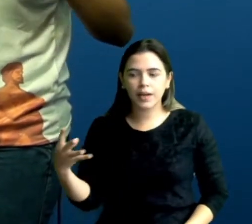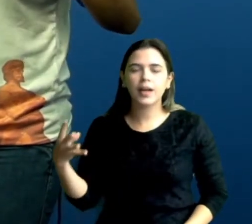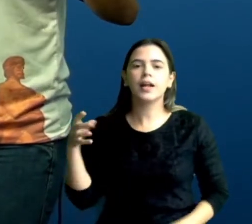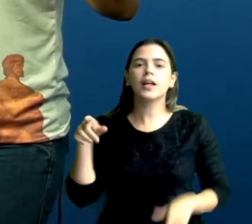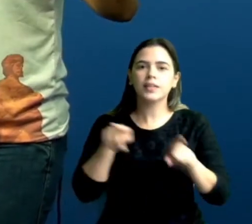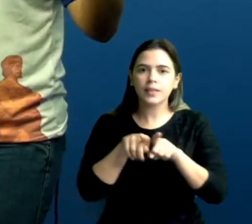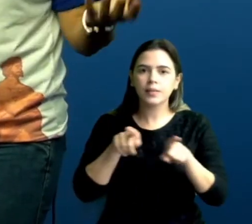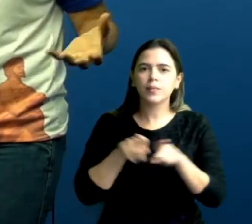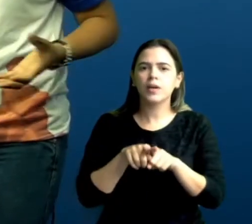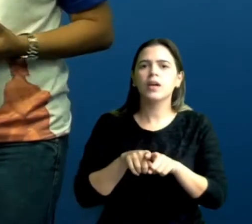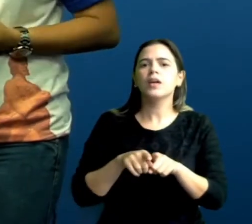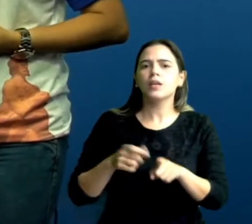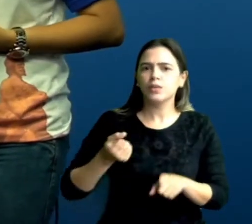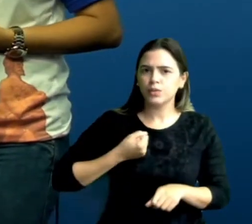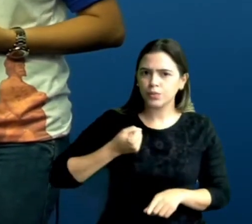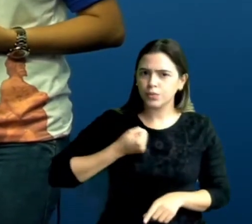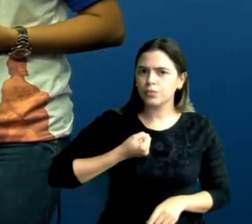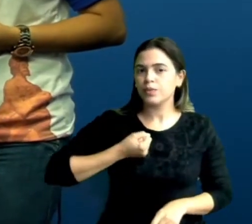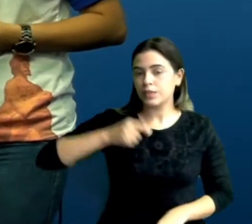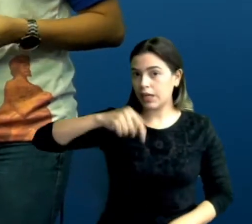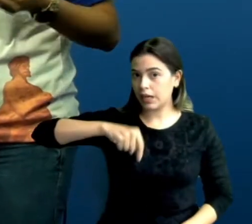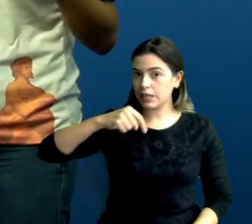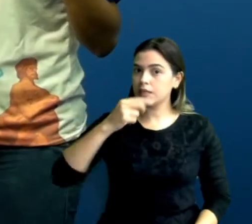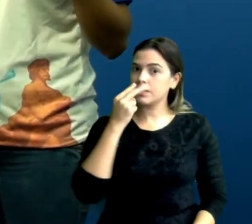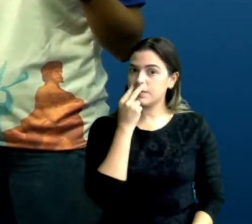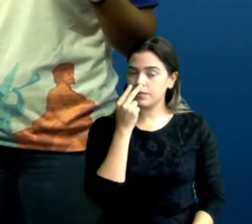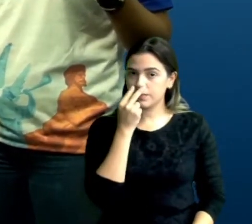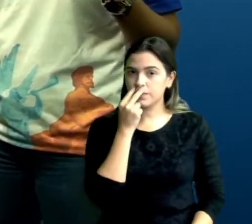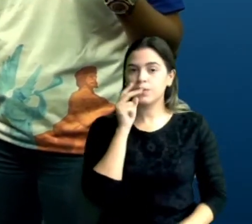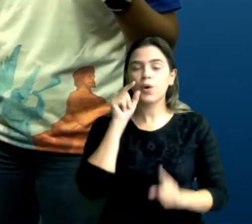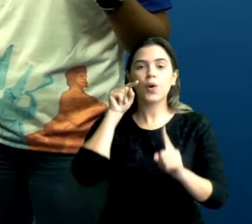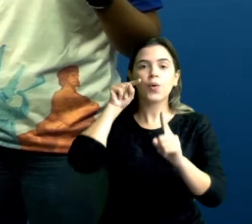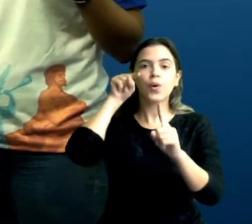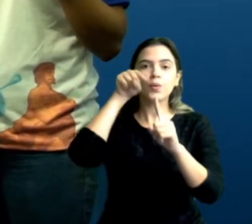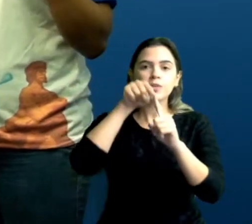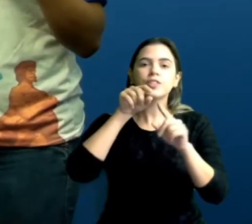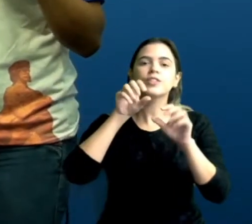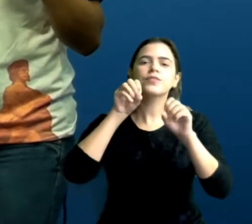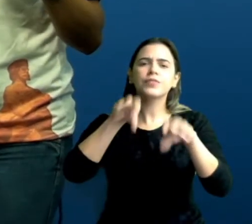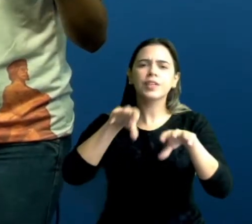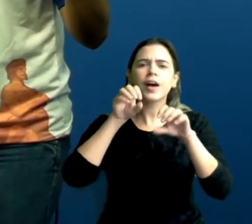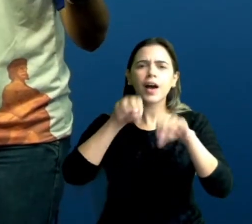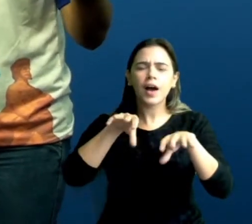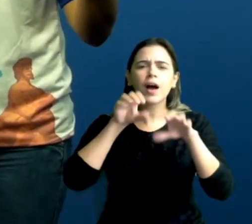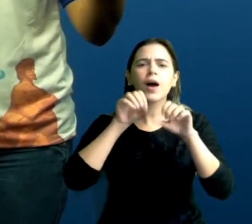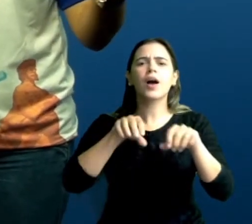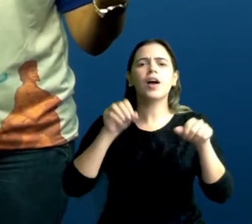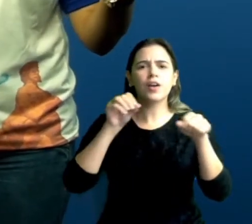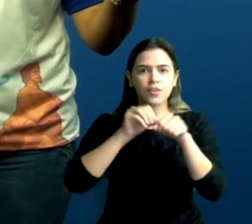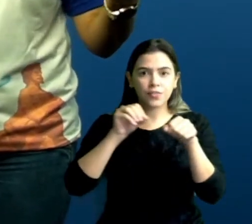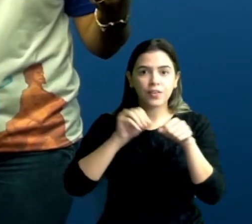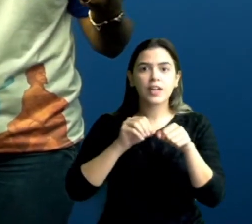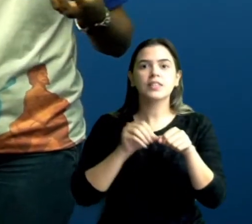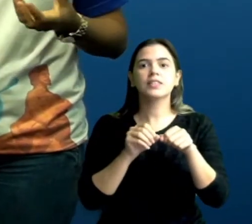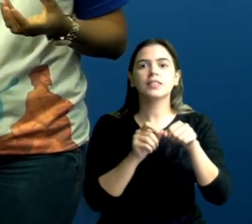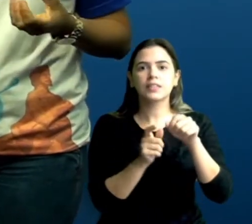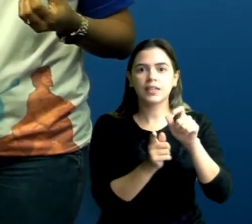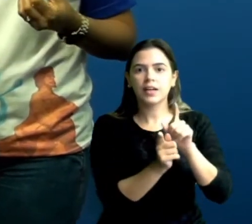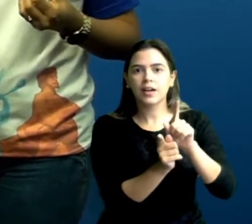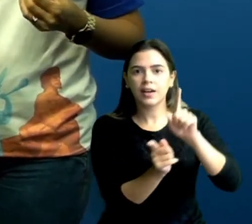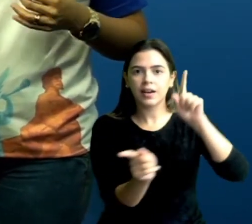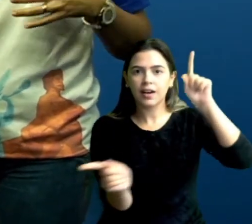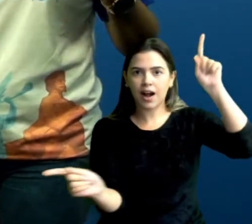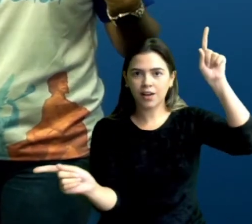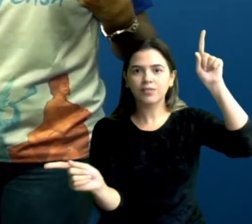dados daqui da Vitória de Santo Antão. O objetivo da aula é a gente fazer análise de gráficos, gráficos e